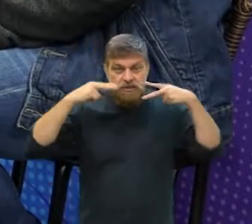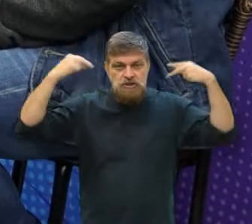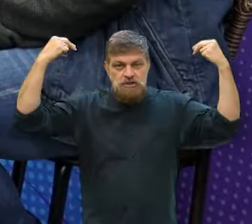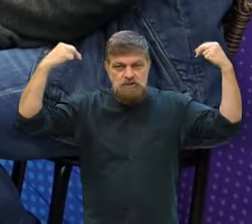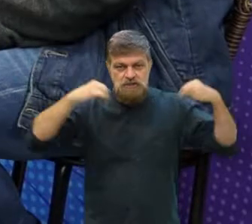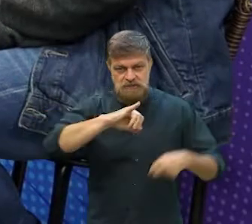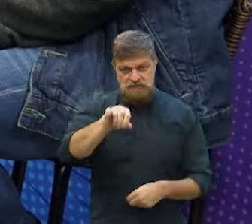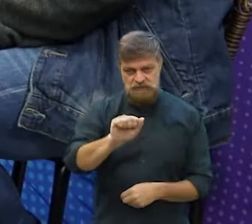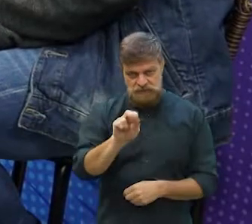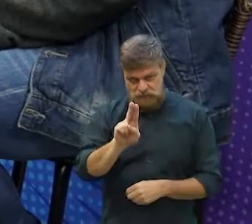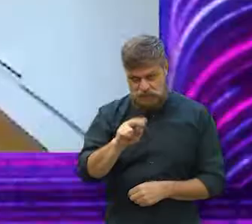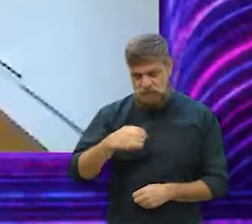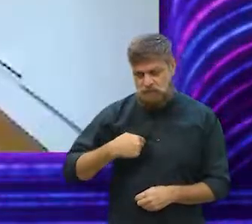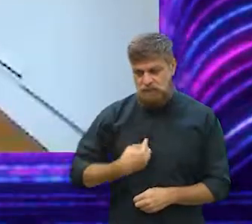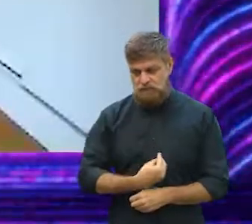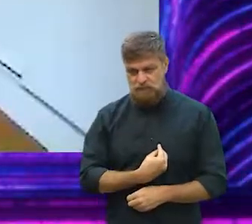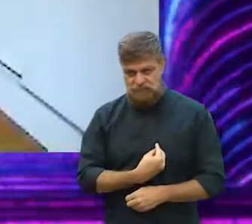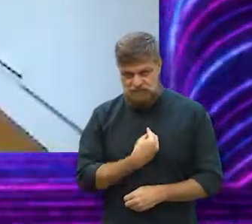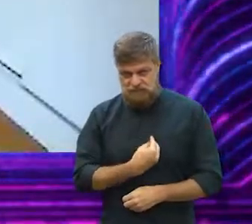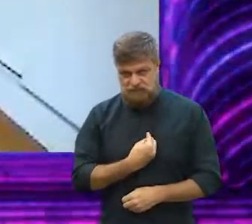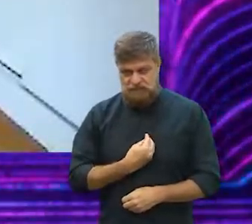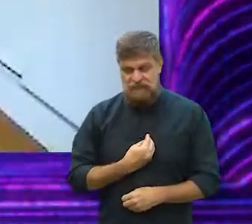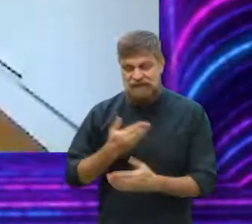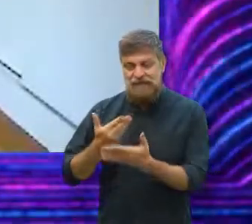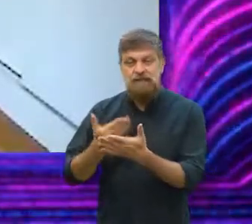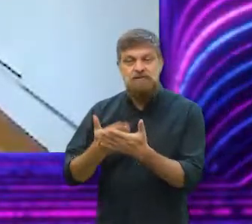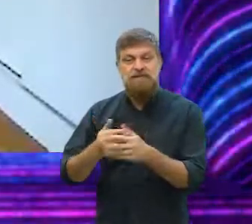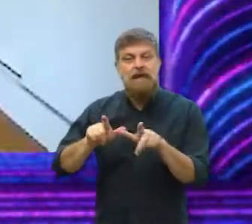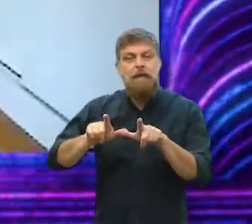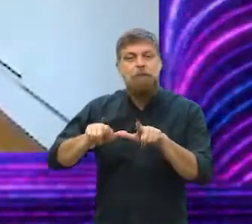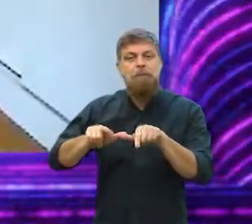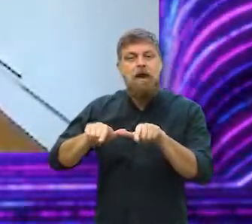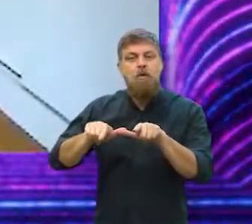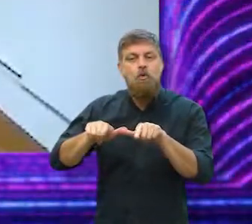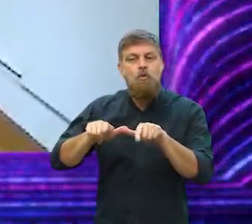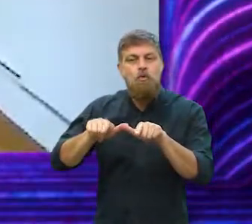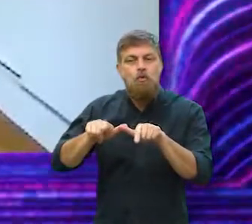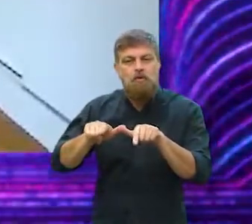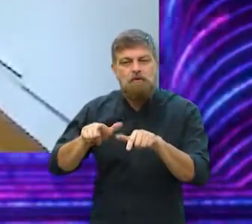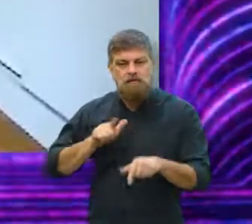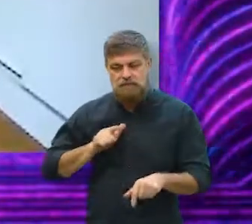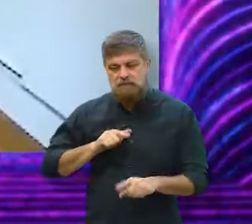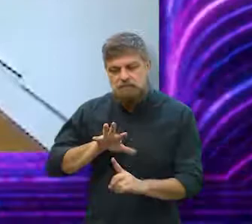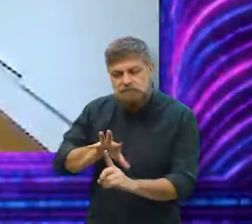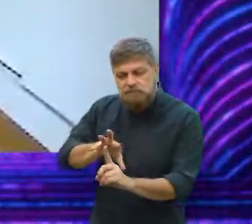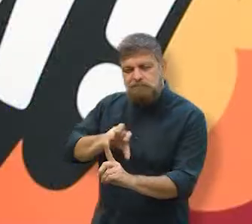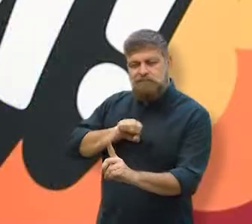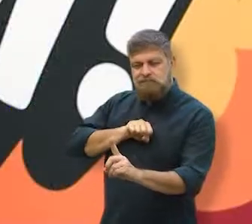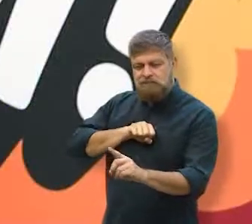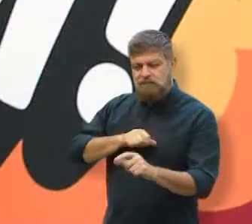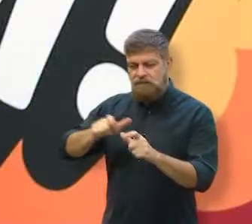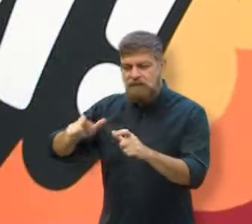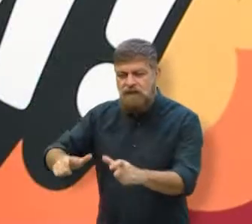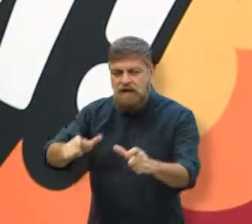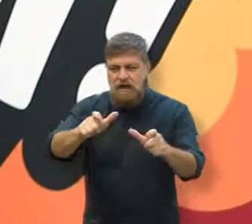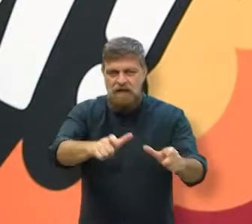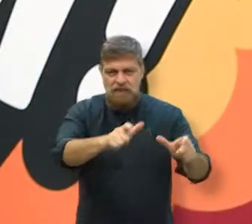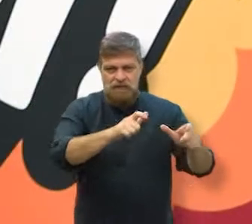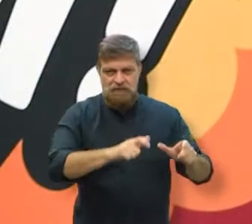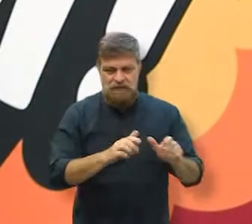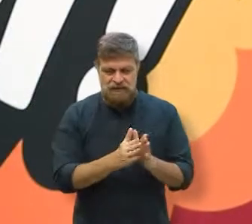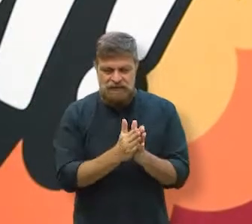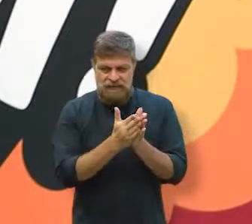adolescência, eu morei em Jaú, estudei em Bauru, no interior também, e é inspirado um pouco, tem até uns lugares ali, que